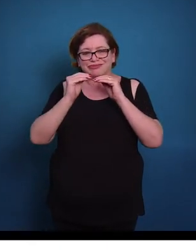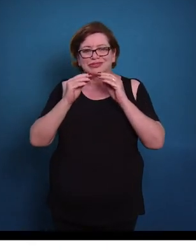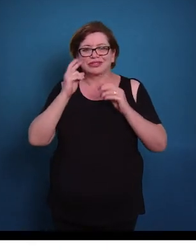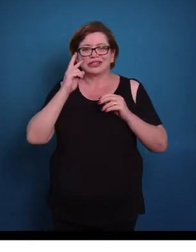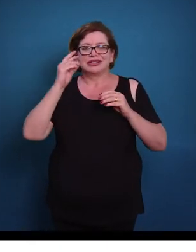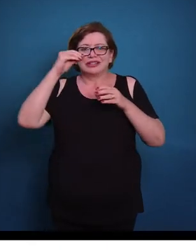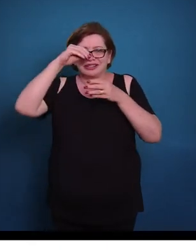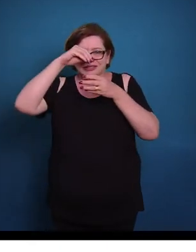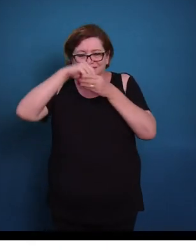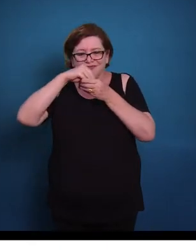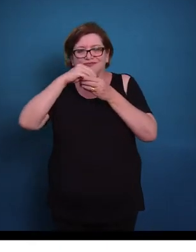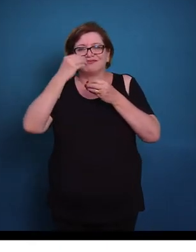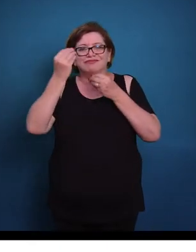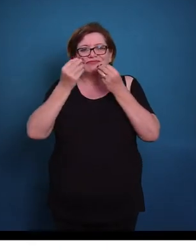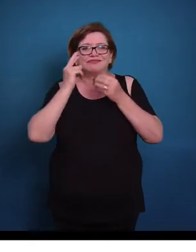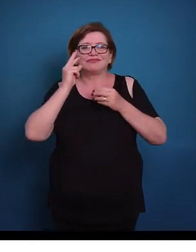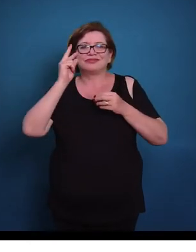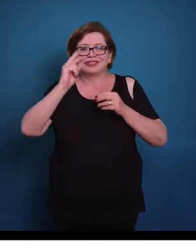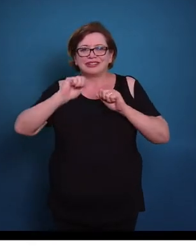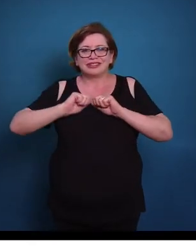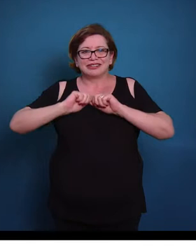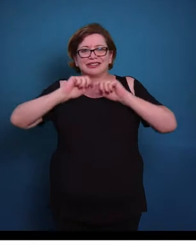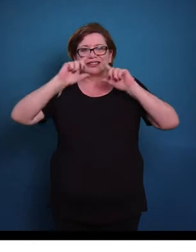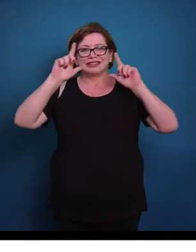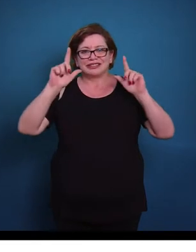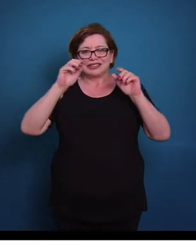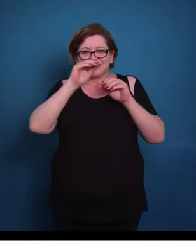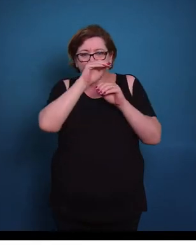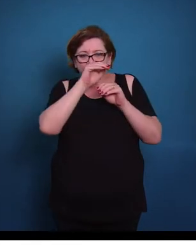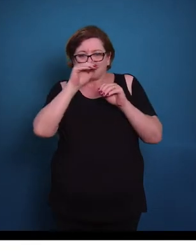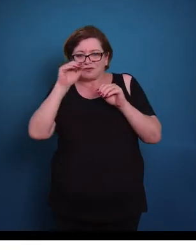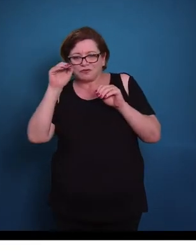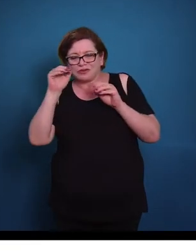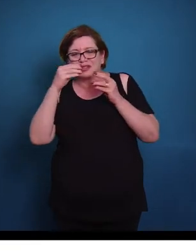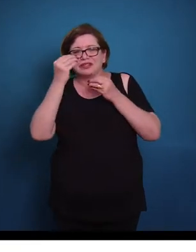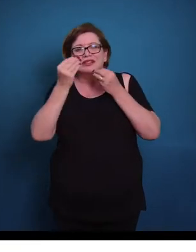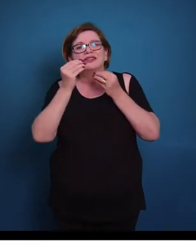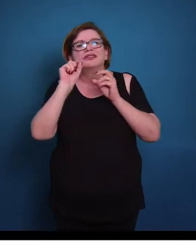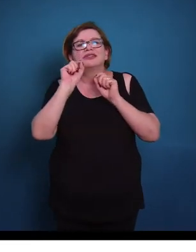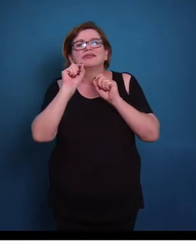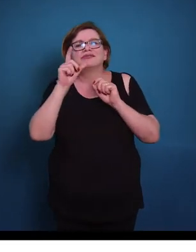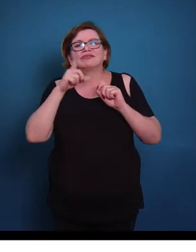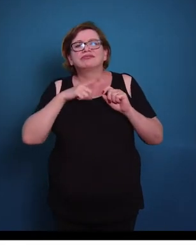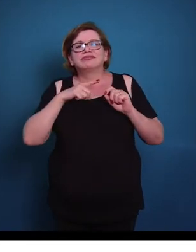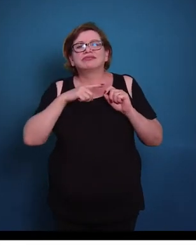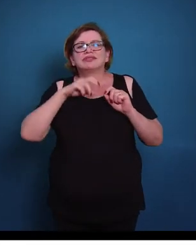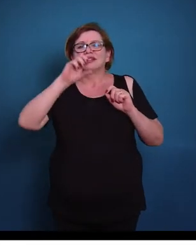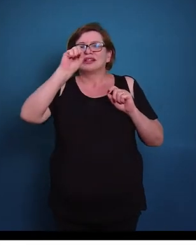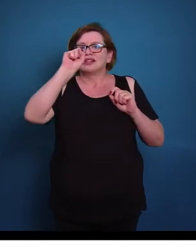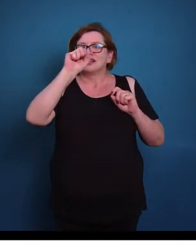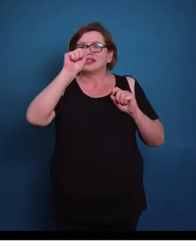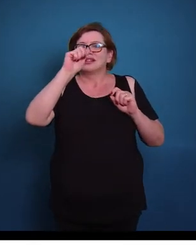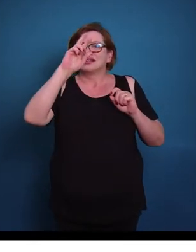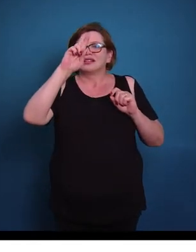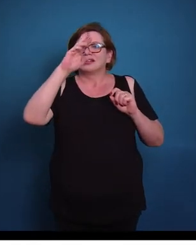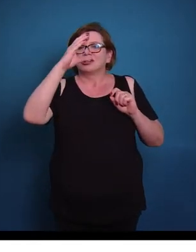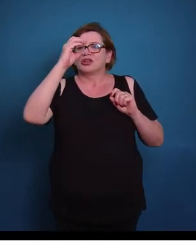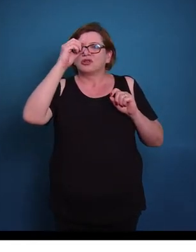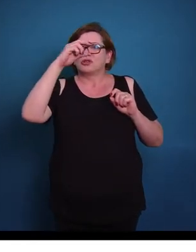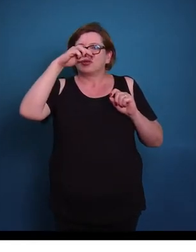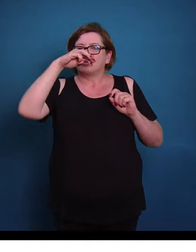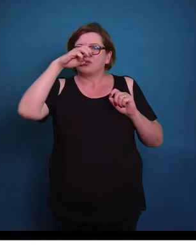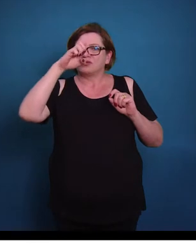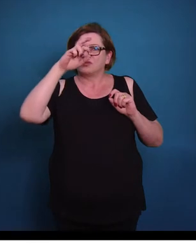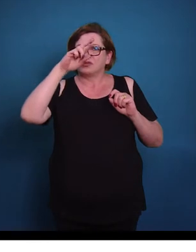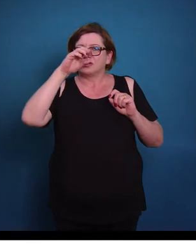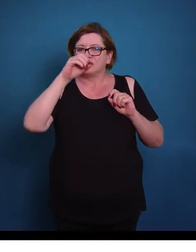Na parte interna da banda clara, nós temos uma linha que nós chamamos de linha Z. Então o que seria um sarcômero? Um sarcômero, ele perfaz uma